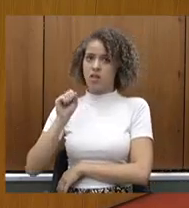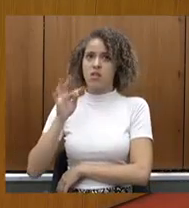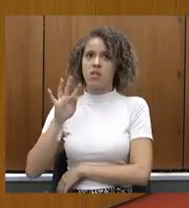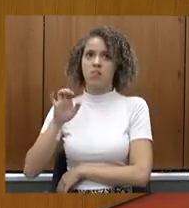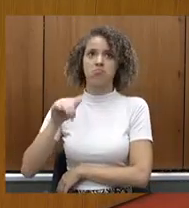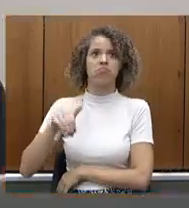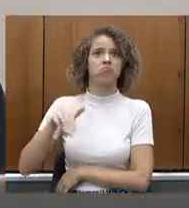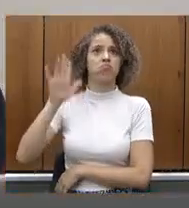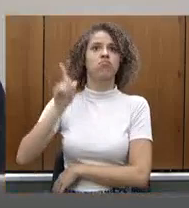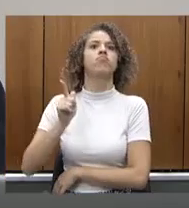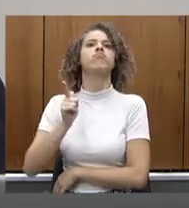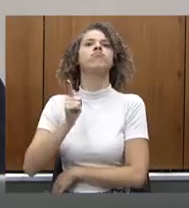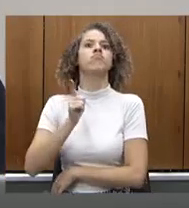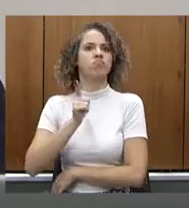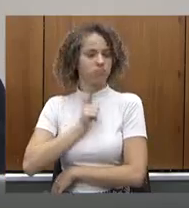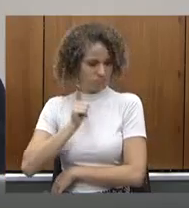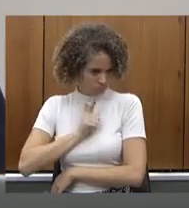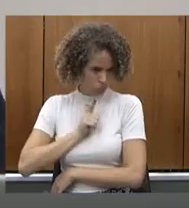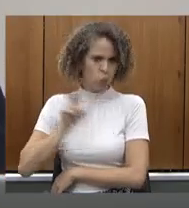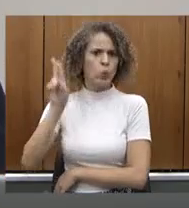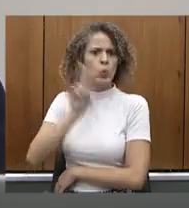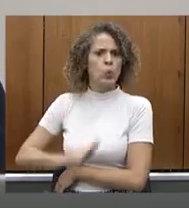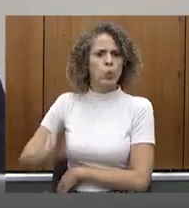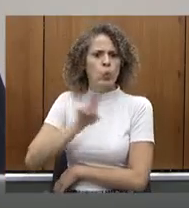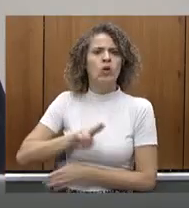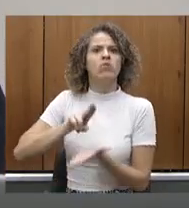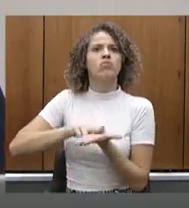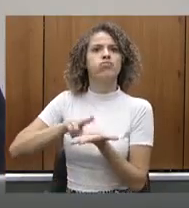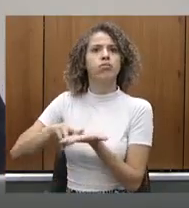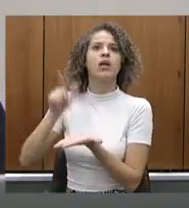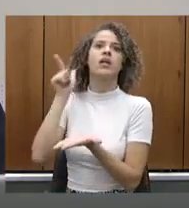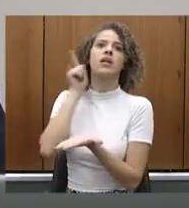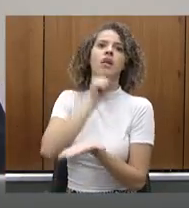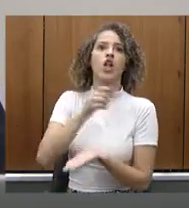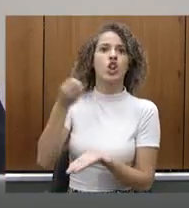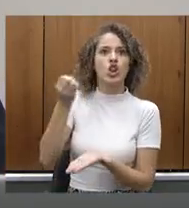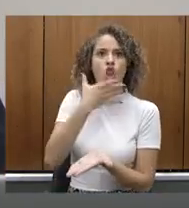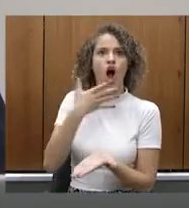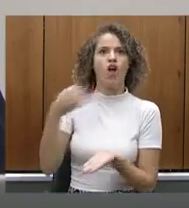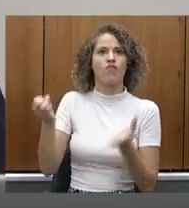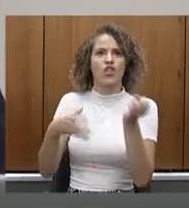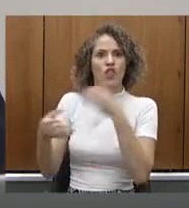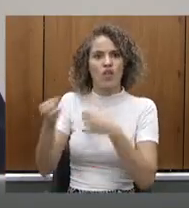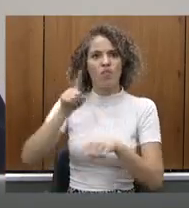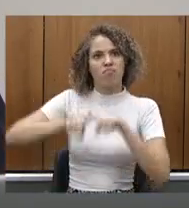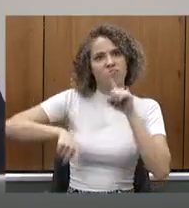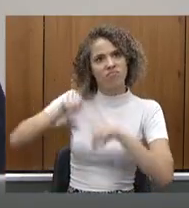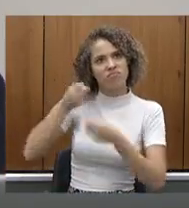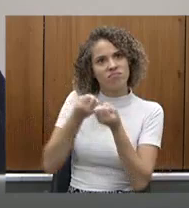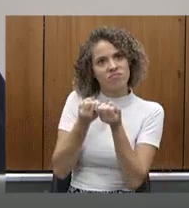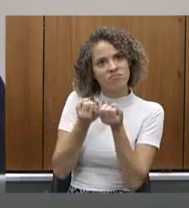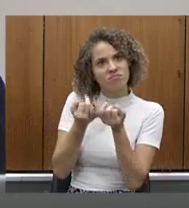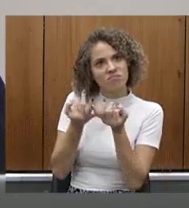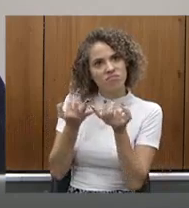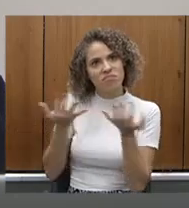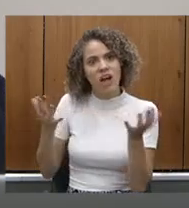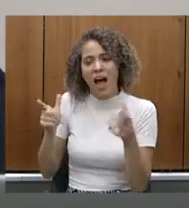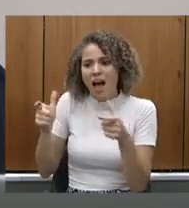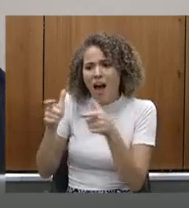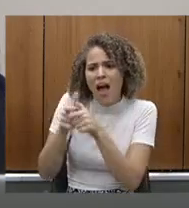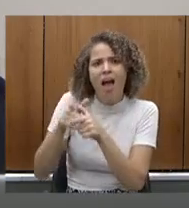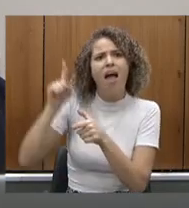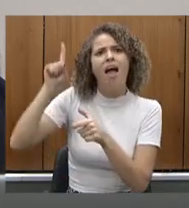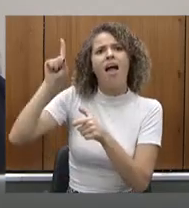tem judicialização de leitos, vai ganhar novos leitos de UTI no município que é microregional